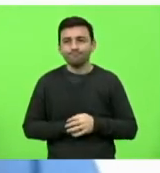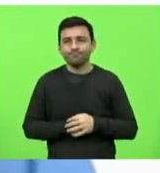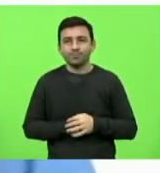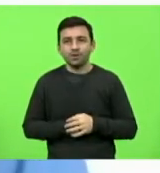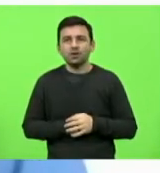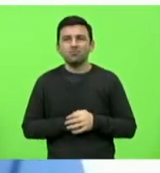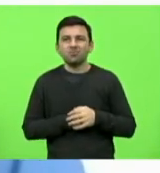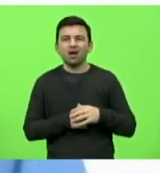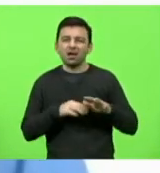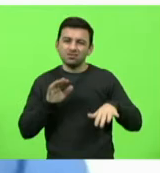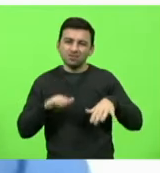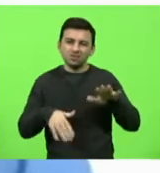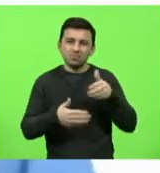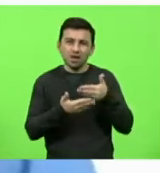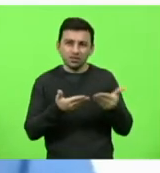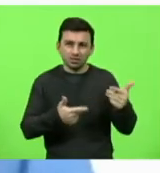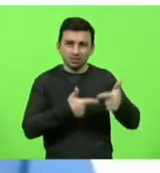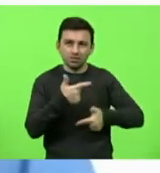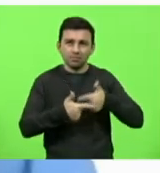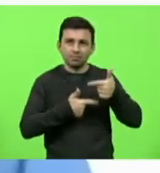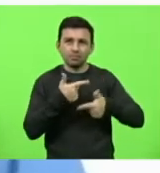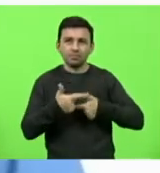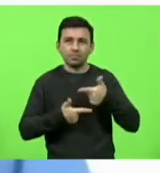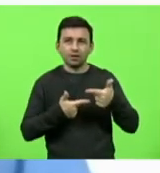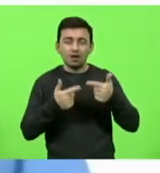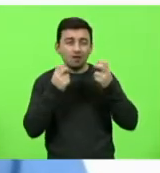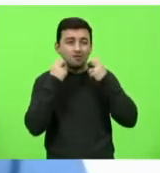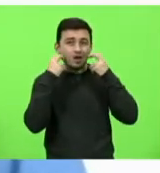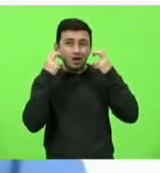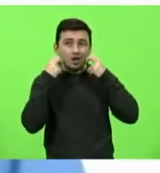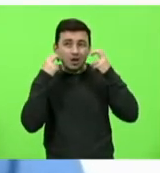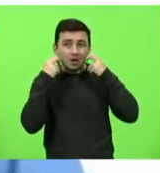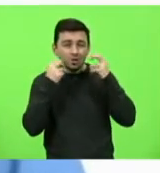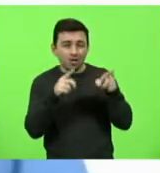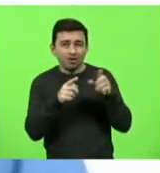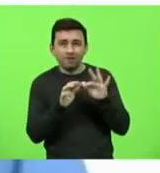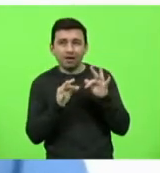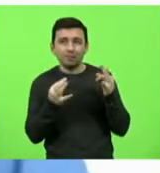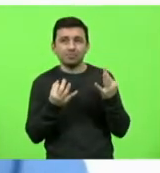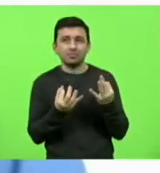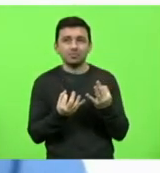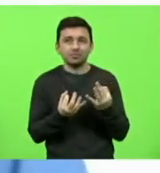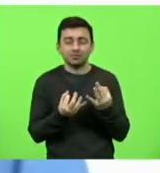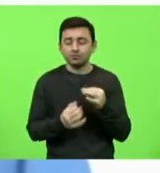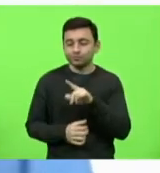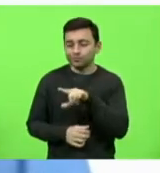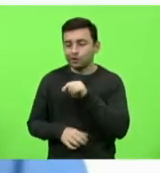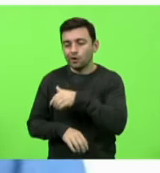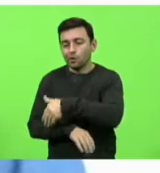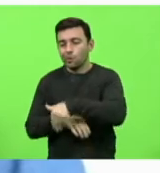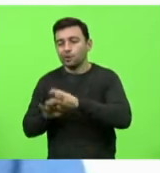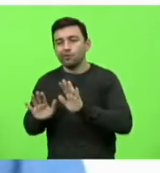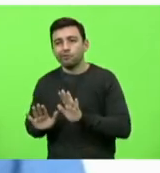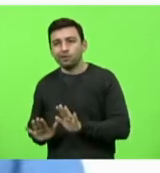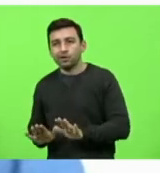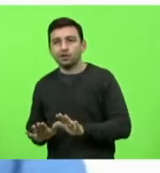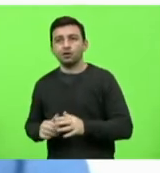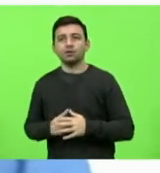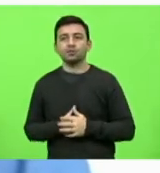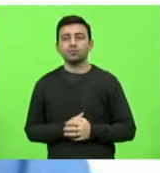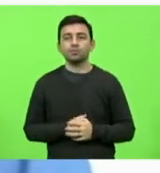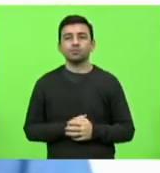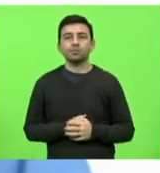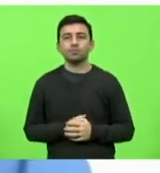alguém que perdeu um emprego, com vergonha da própria família, faz essa opção pela situação de rua.